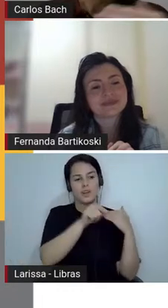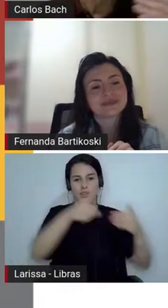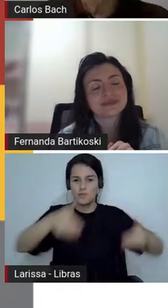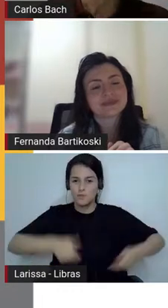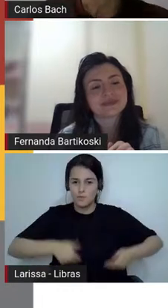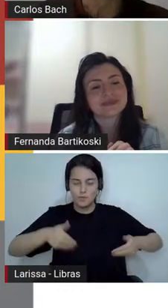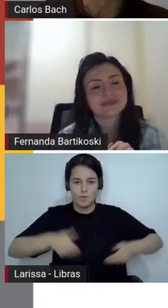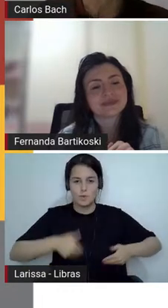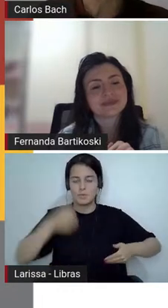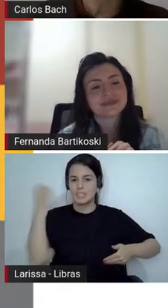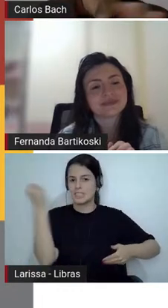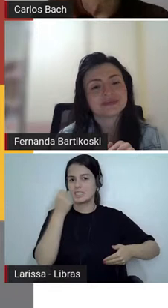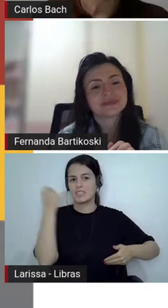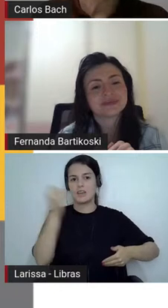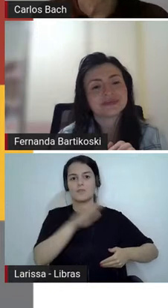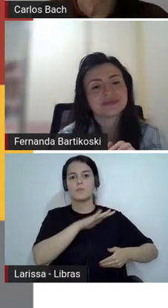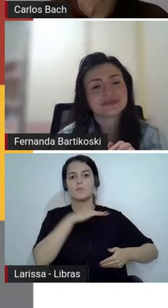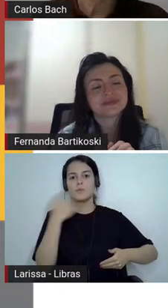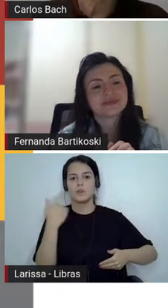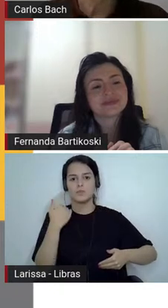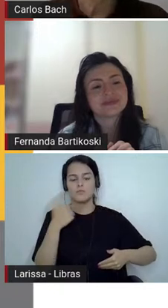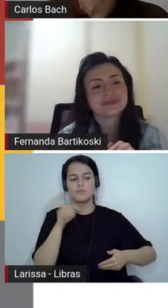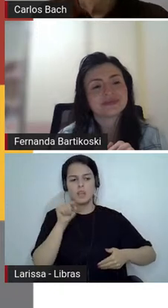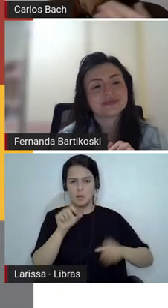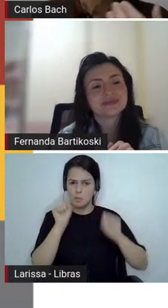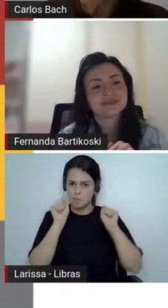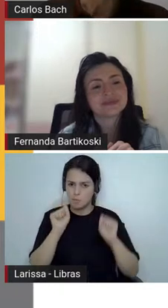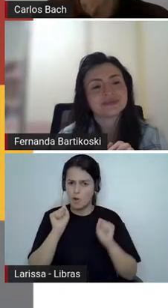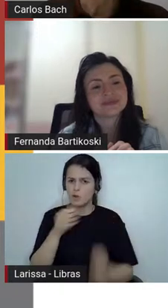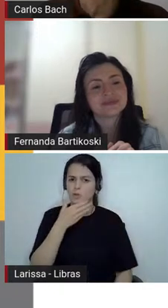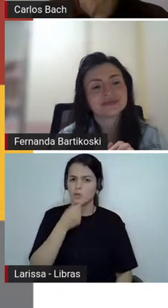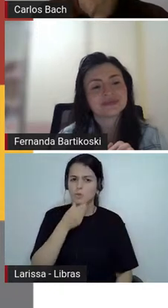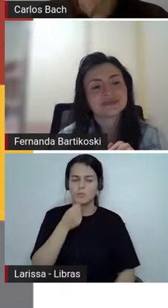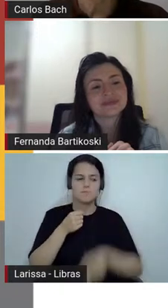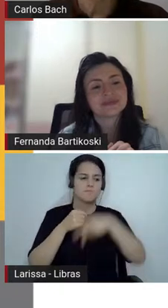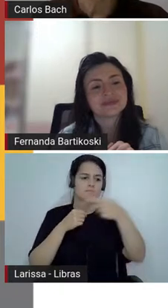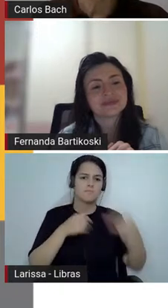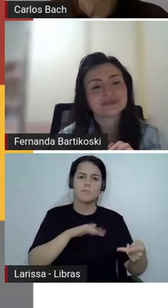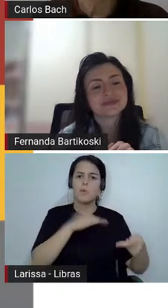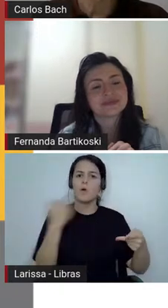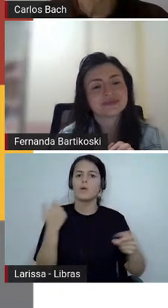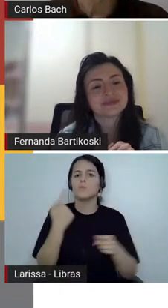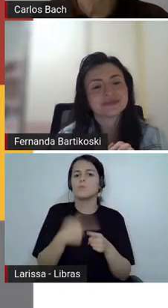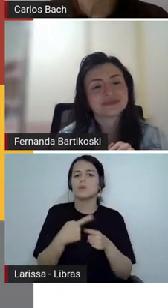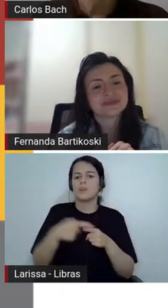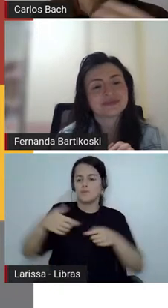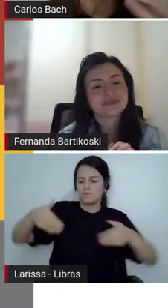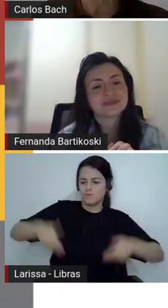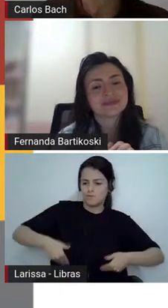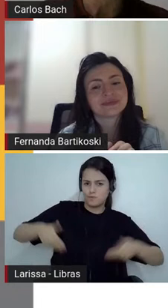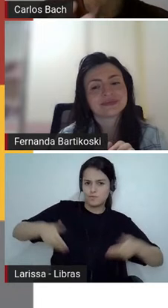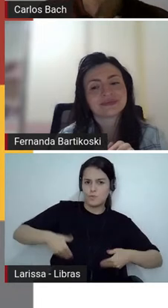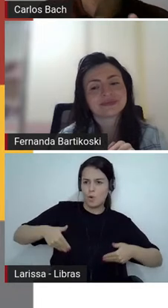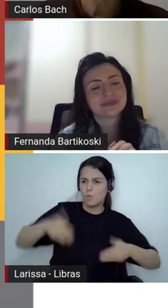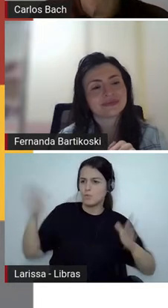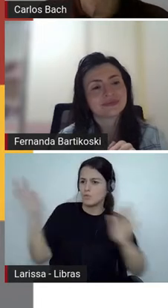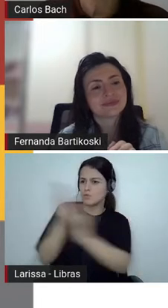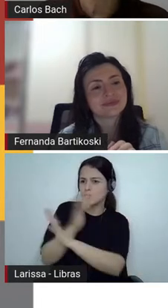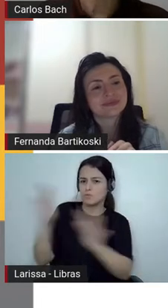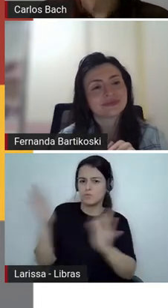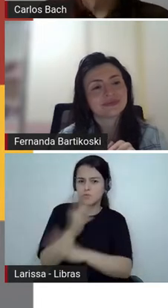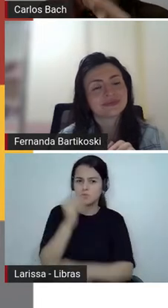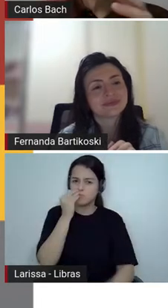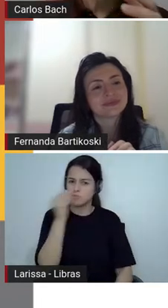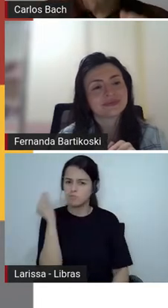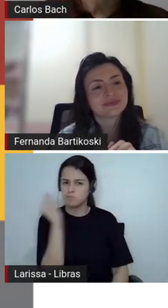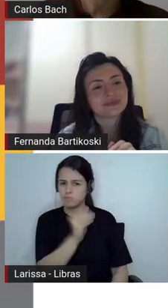o que você faria se passasse para alguém nessas condições quem morreu de fome é identificado no texto por qual motivo você acha que não é